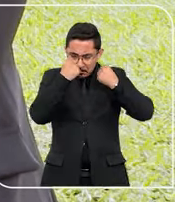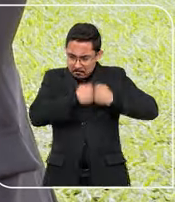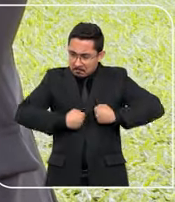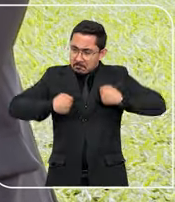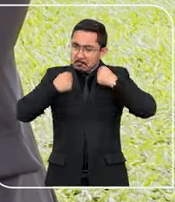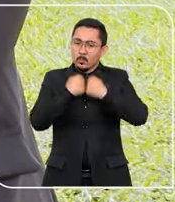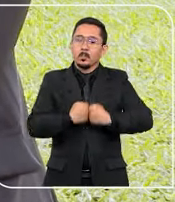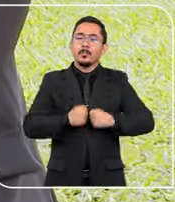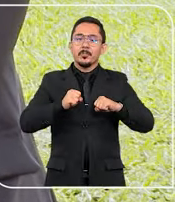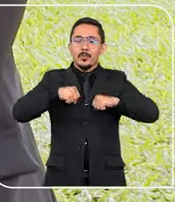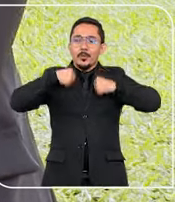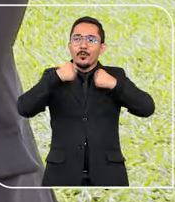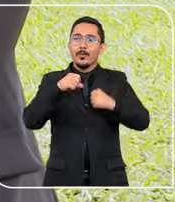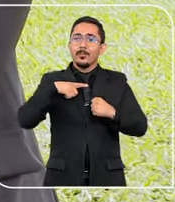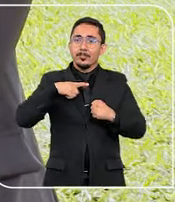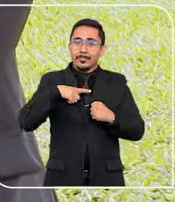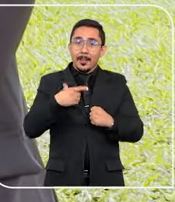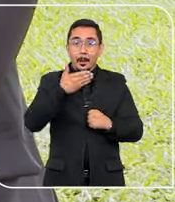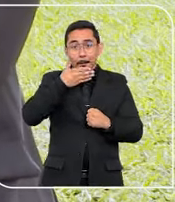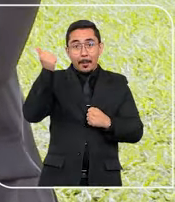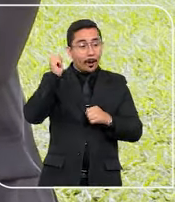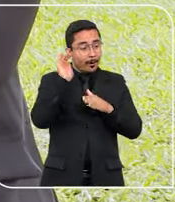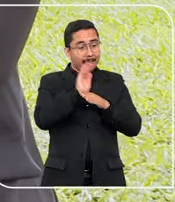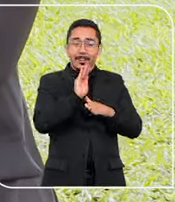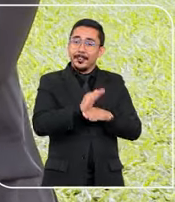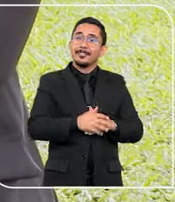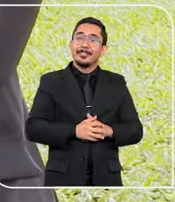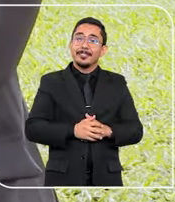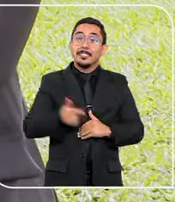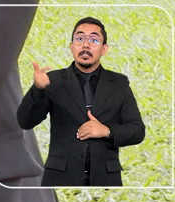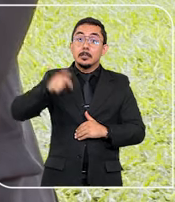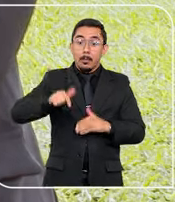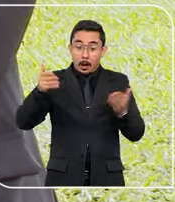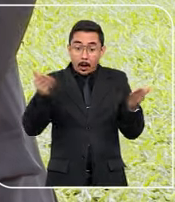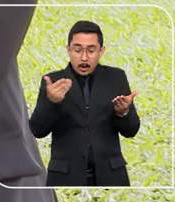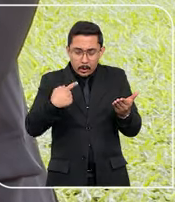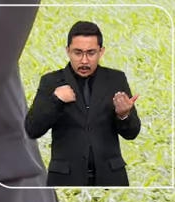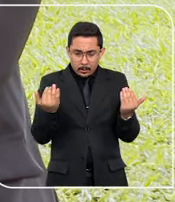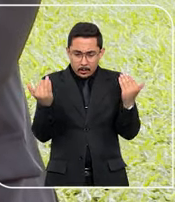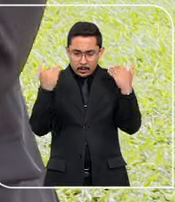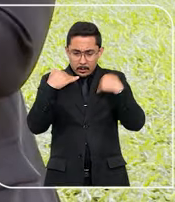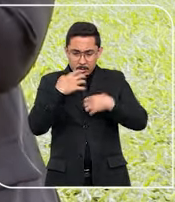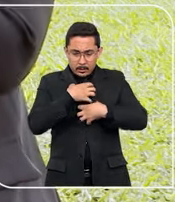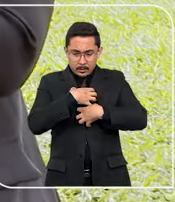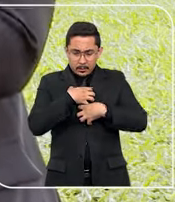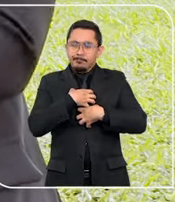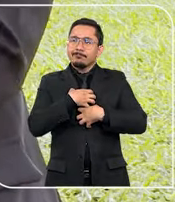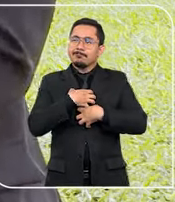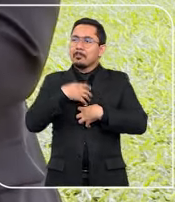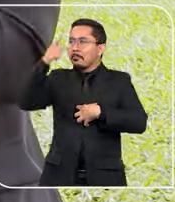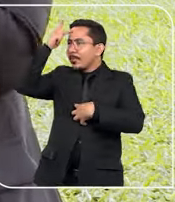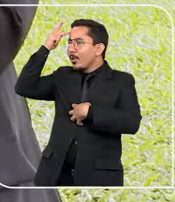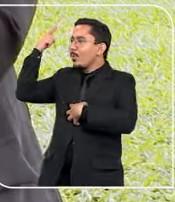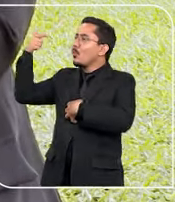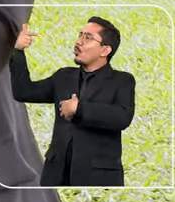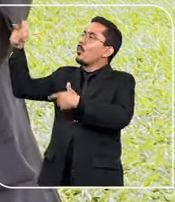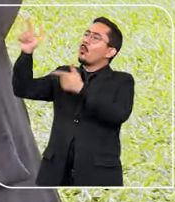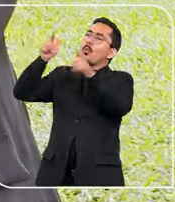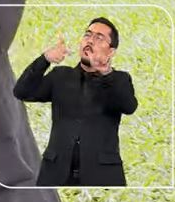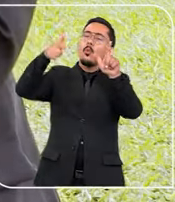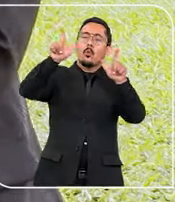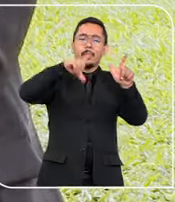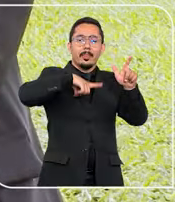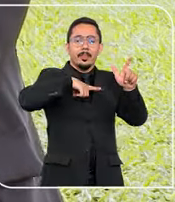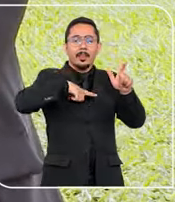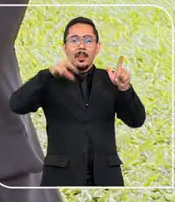para lutar, sabe, para uma condição melhor para ele. e agora, assim, eu sinto dentro de mim, assim, pelos outros que